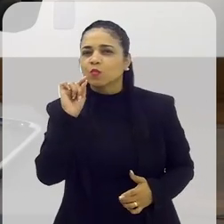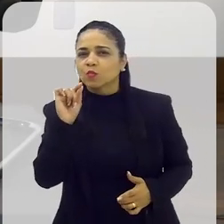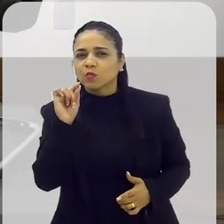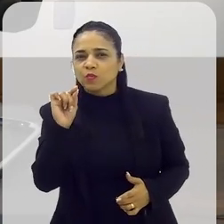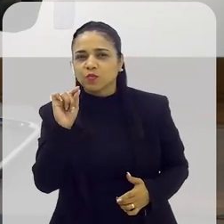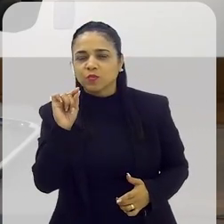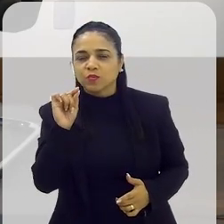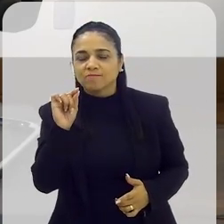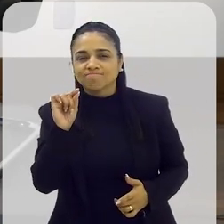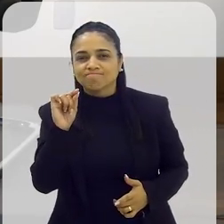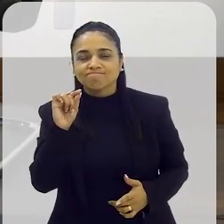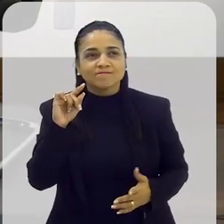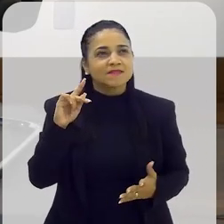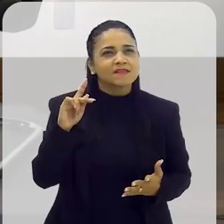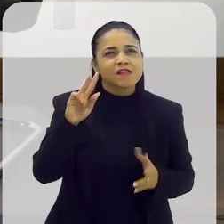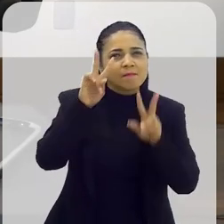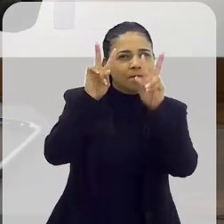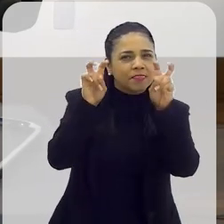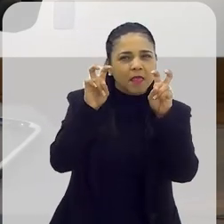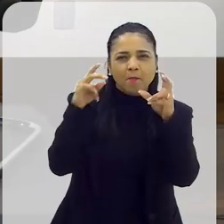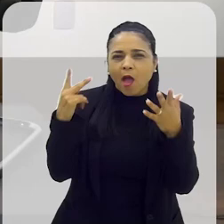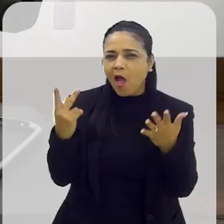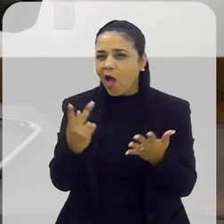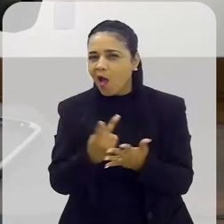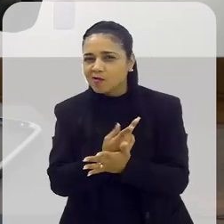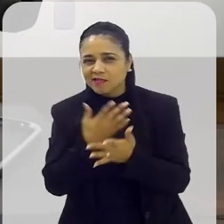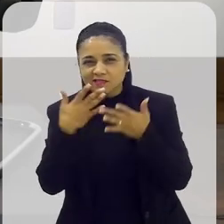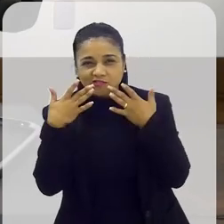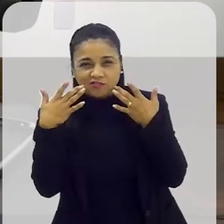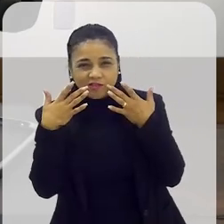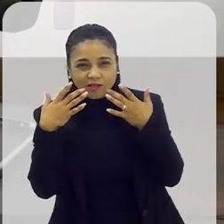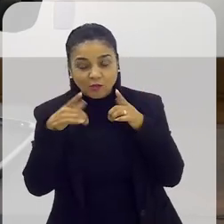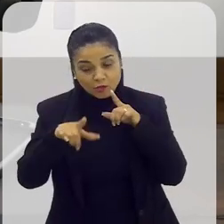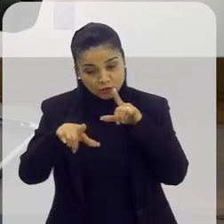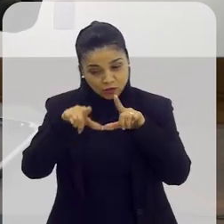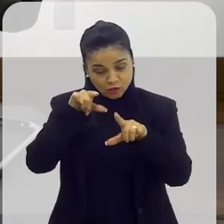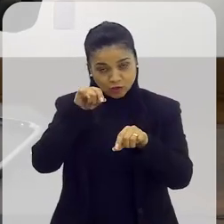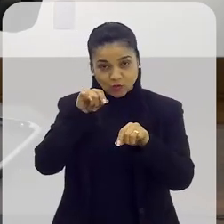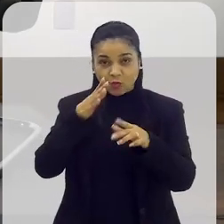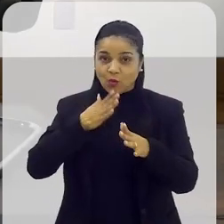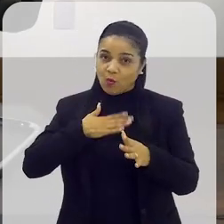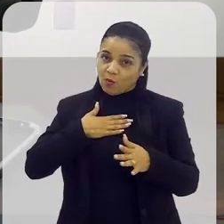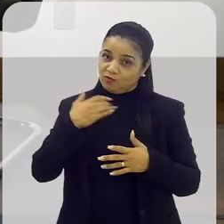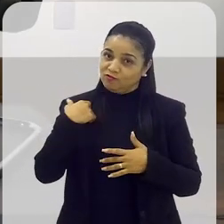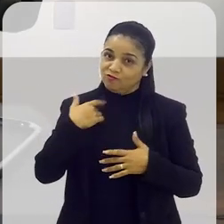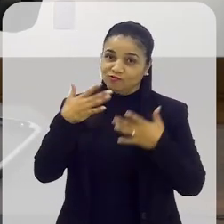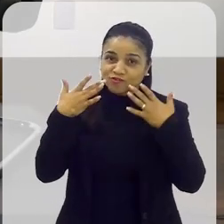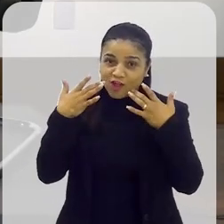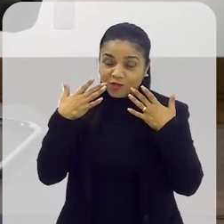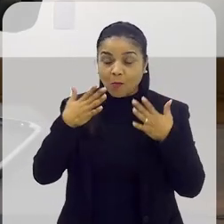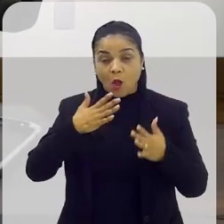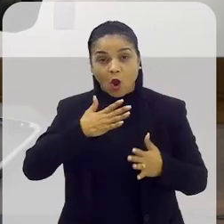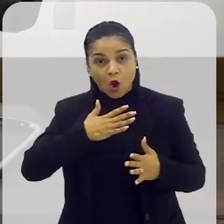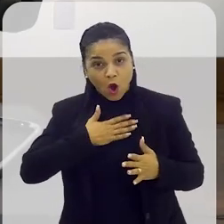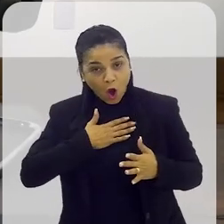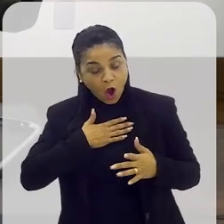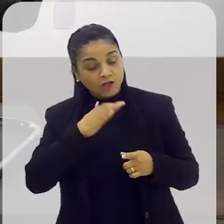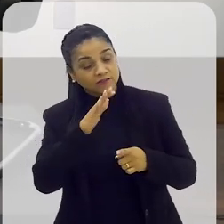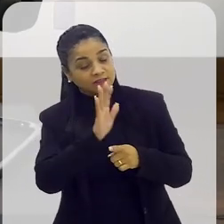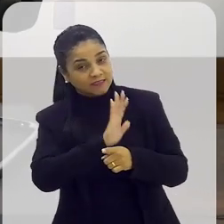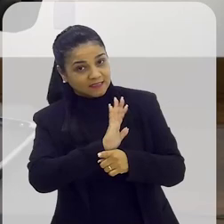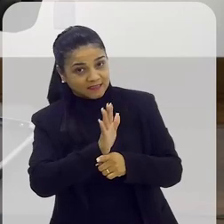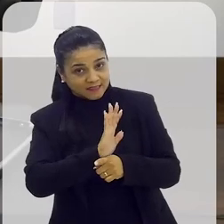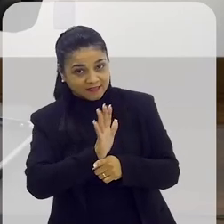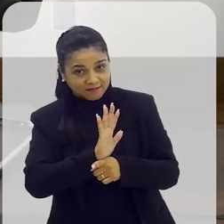você está acontecendo. Então, por isso que eu opto. Entretanto, eu gosto muito